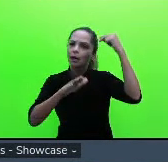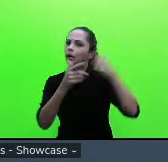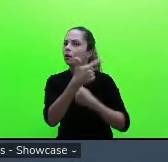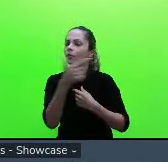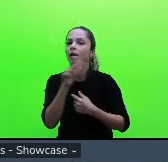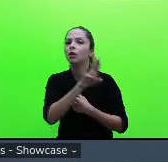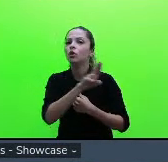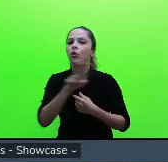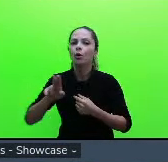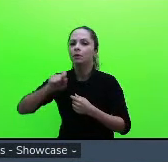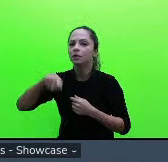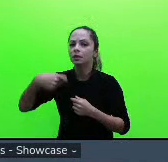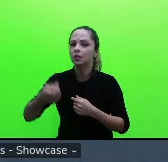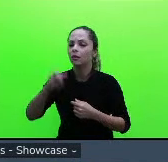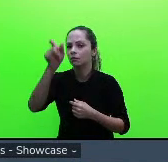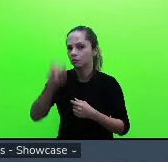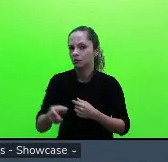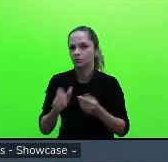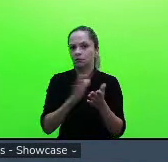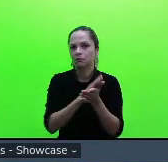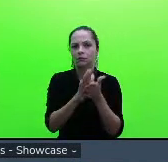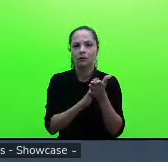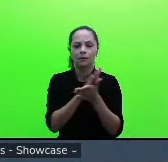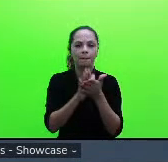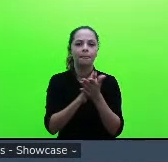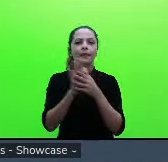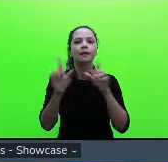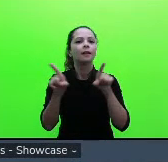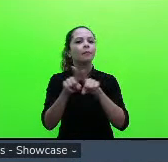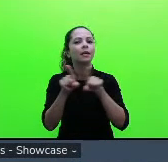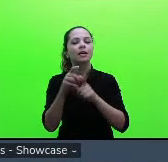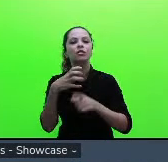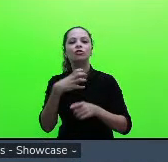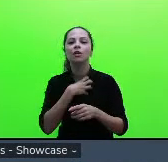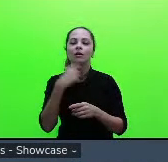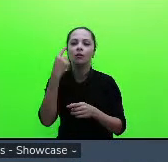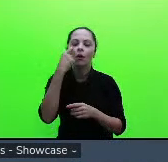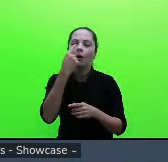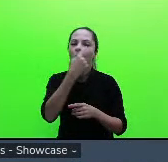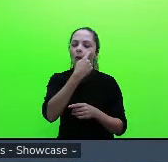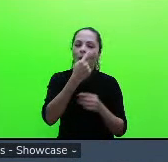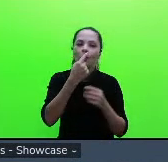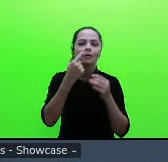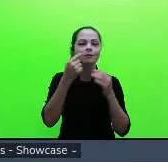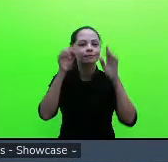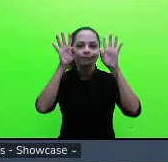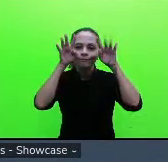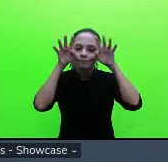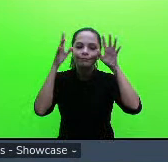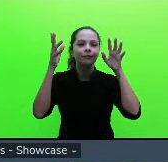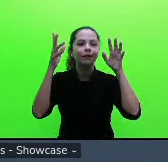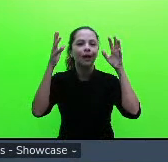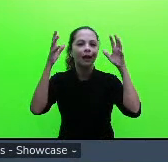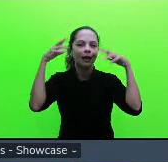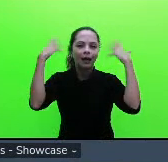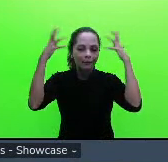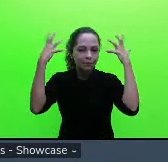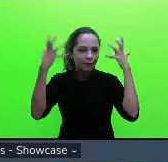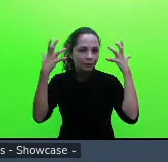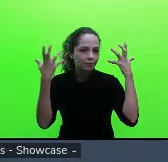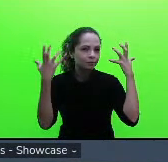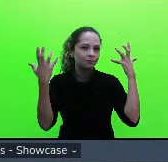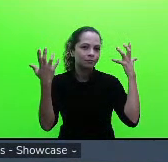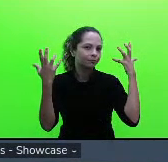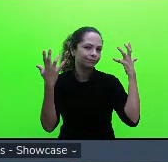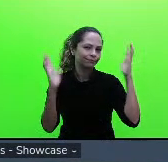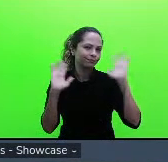forma como os olhos dela são caracterizados os cabelos né não há uma caracterização boa